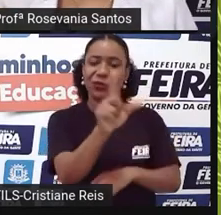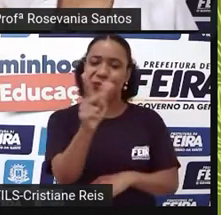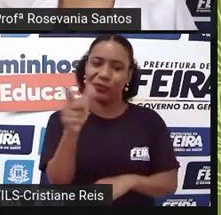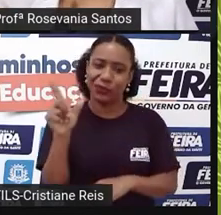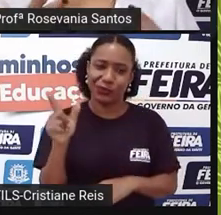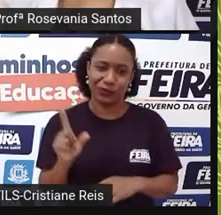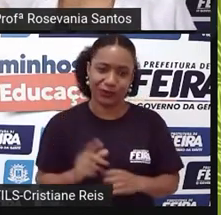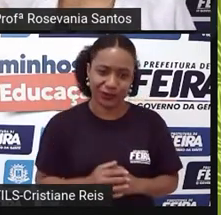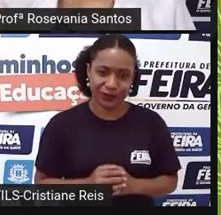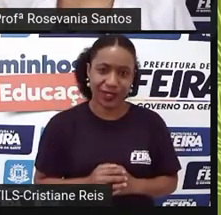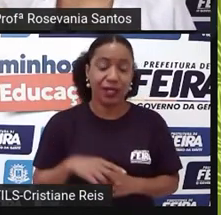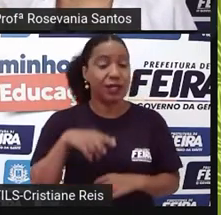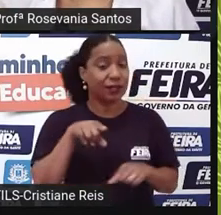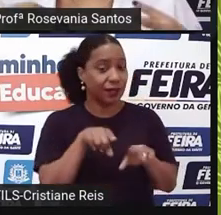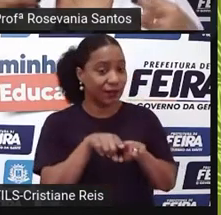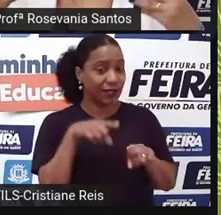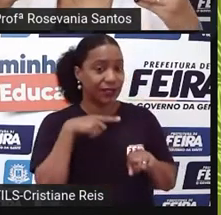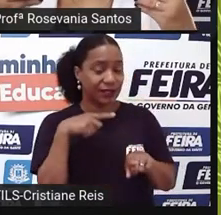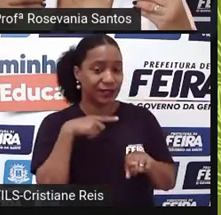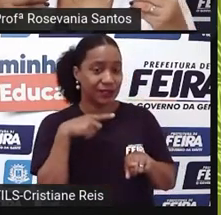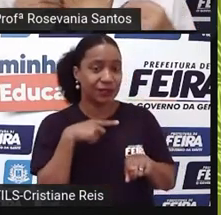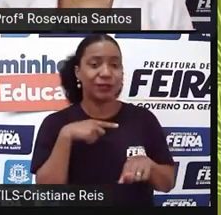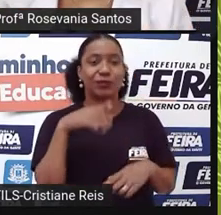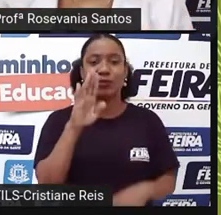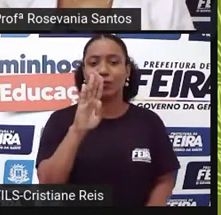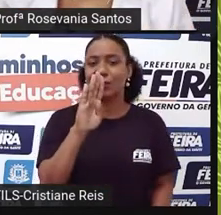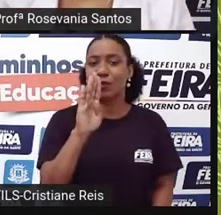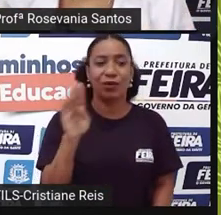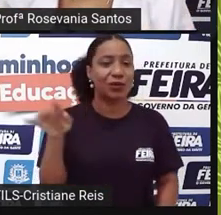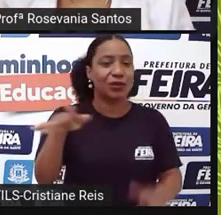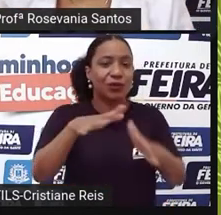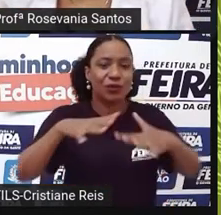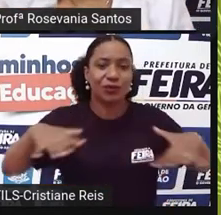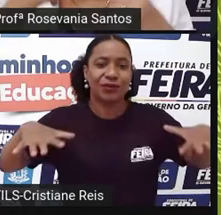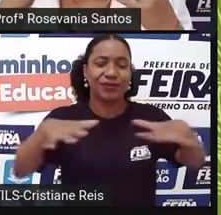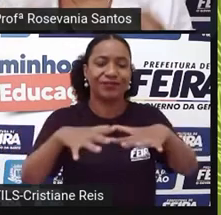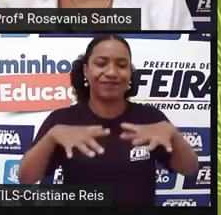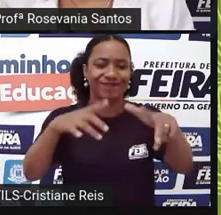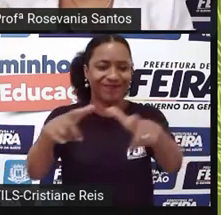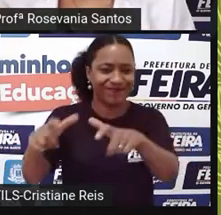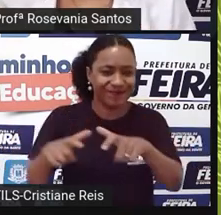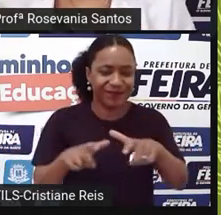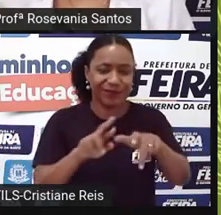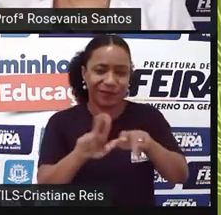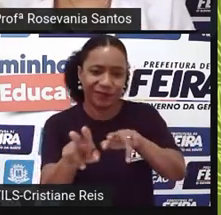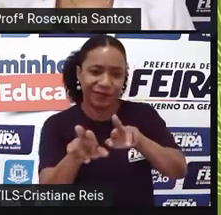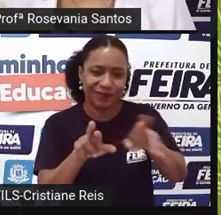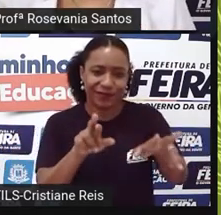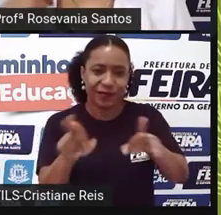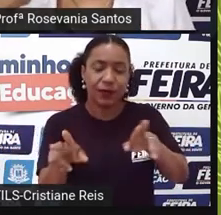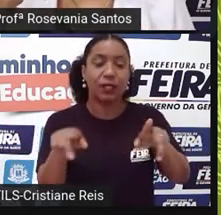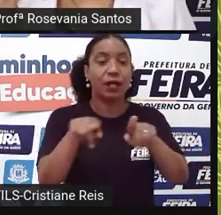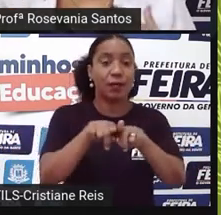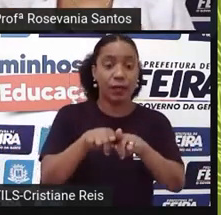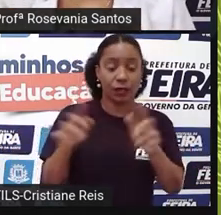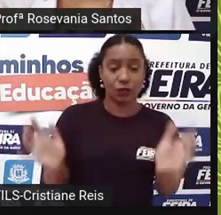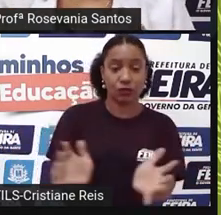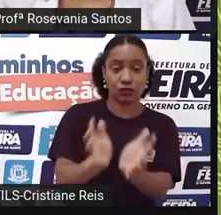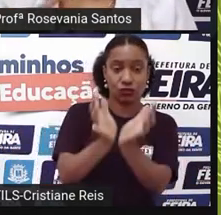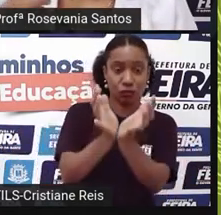né, toda essa característica de povos, pode dizer assim, tradicionais dessa região, como